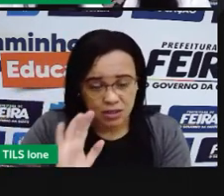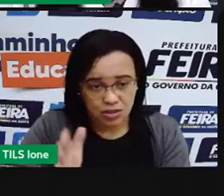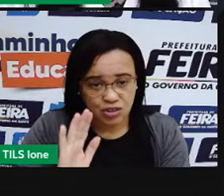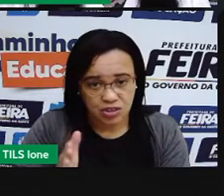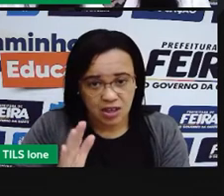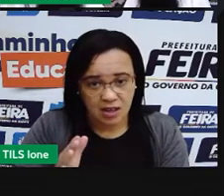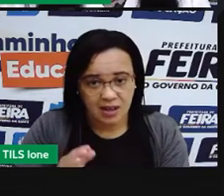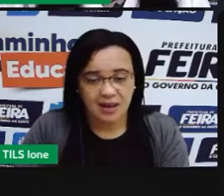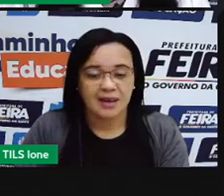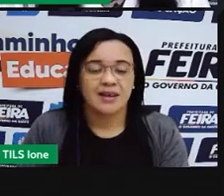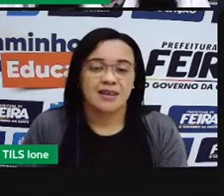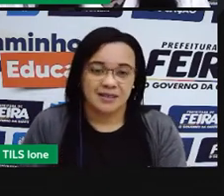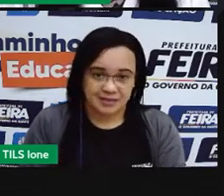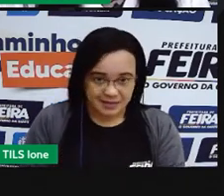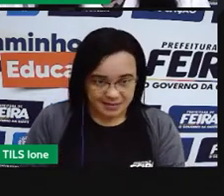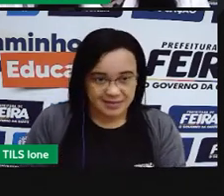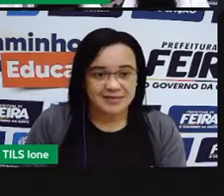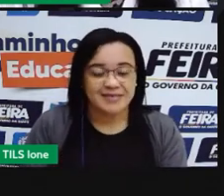Social.